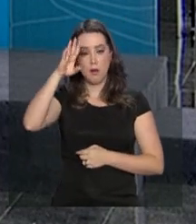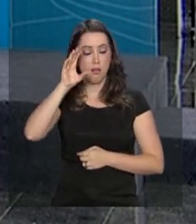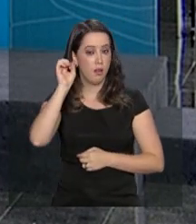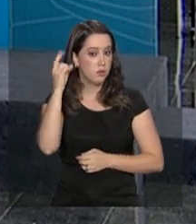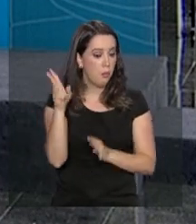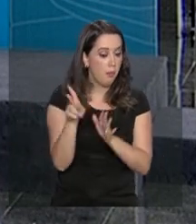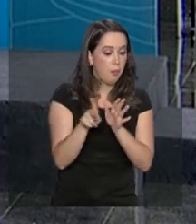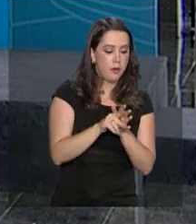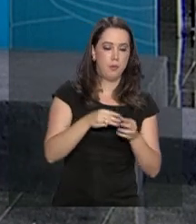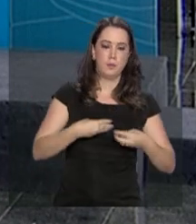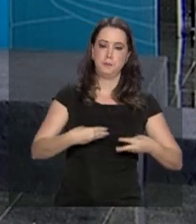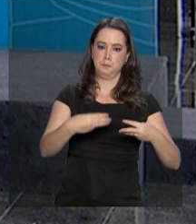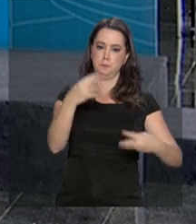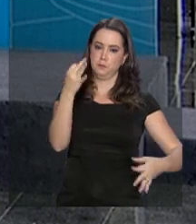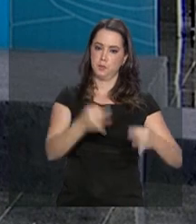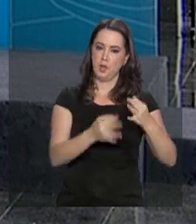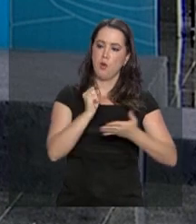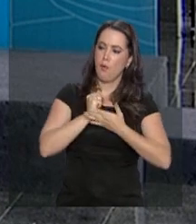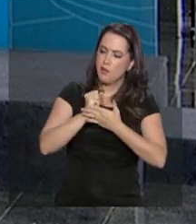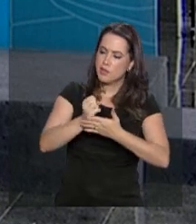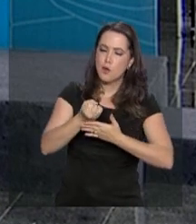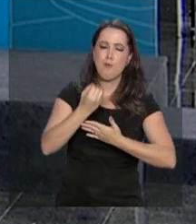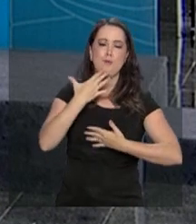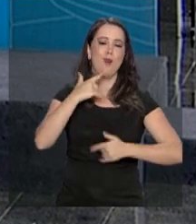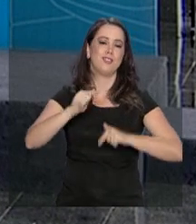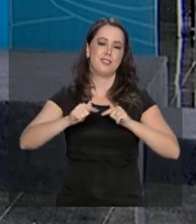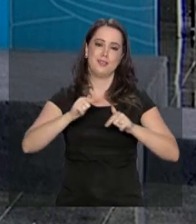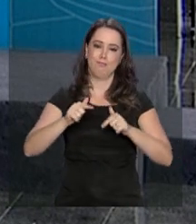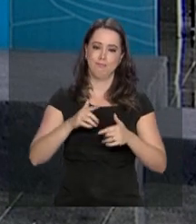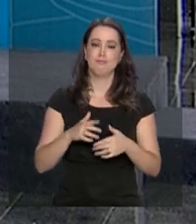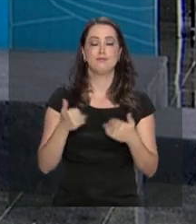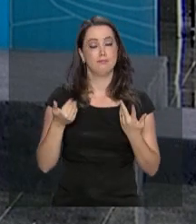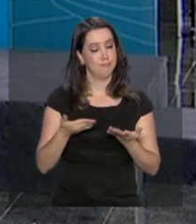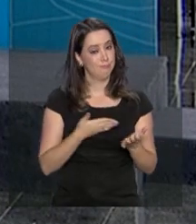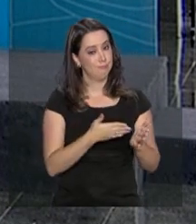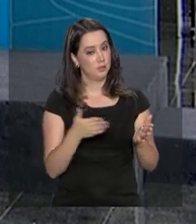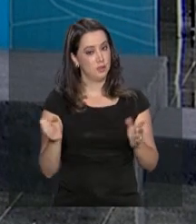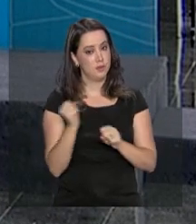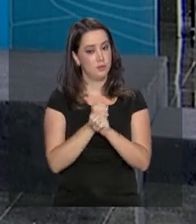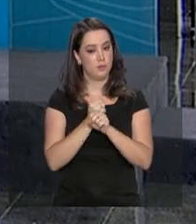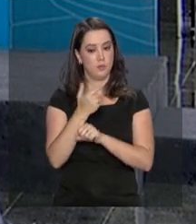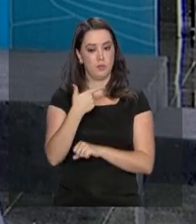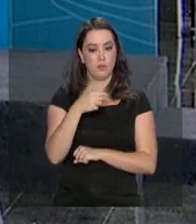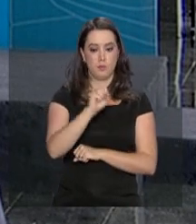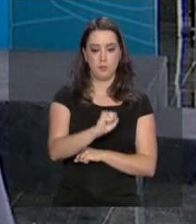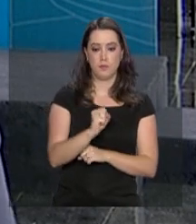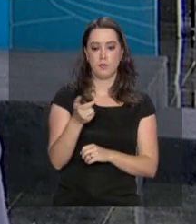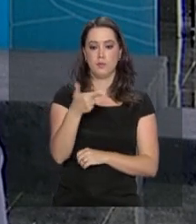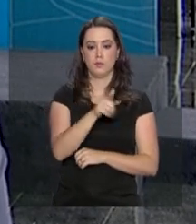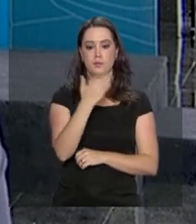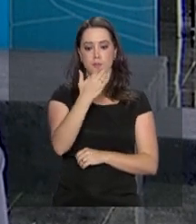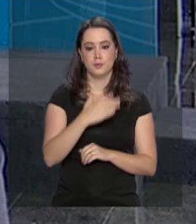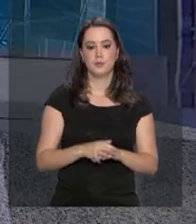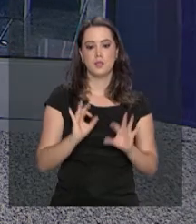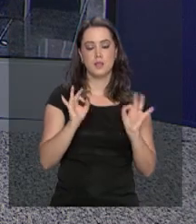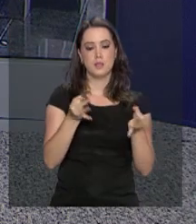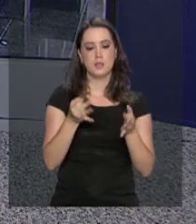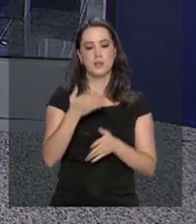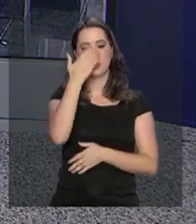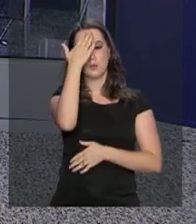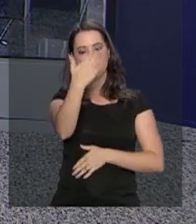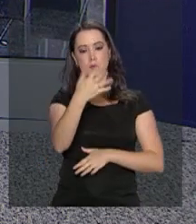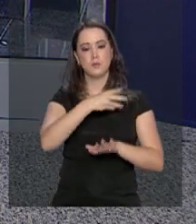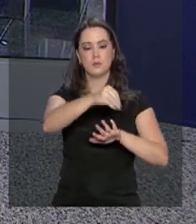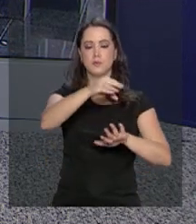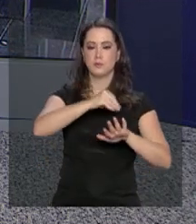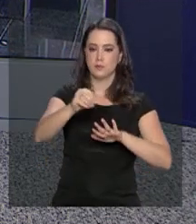ligadas à Justiça e que prestaram um bom trabalho para a Justiça neste ano de 2018. Roberto. Tá certo, Márcia. Muito